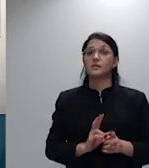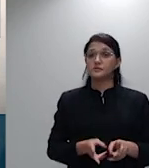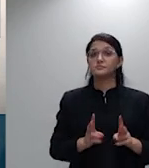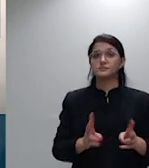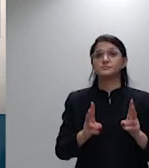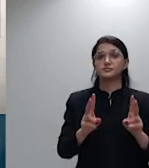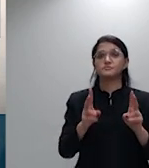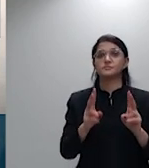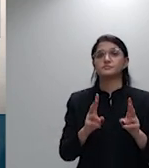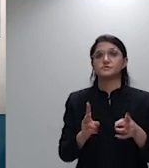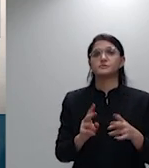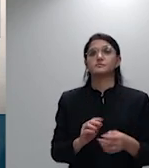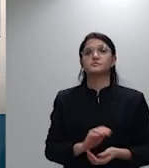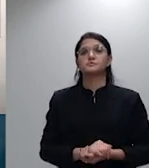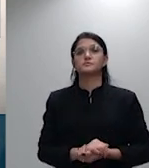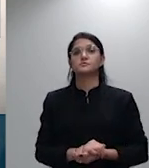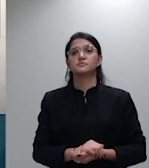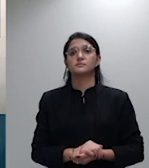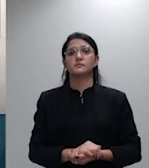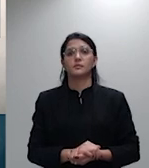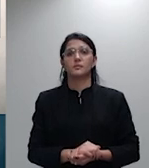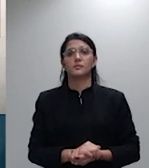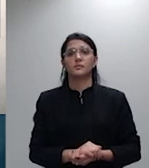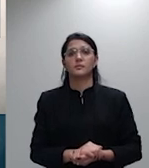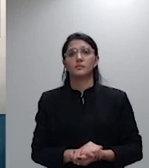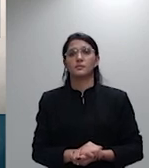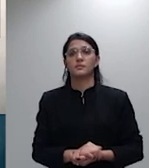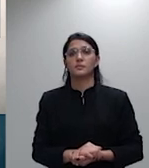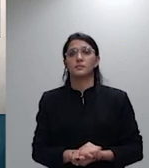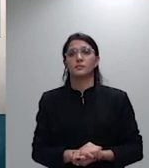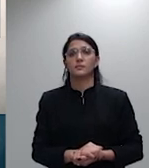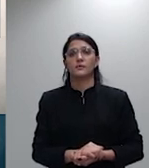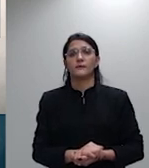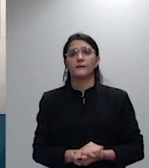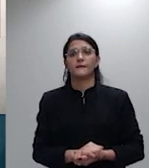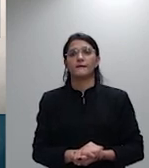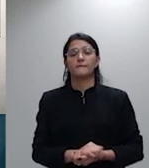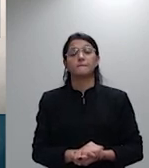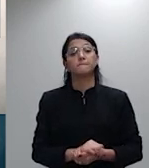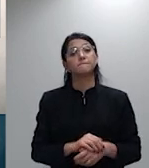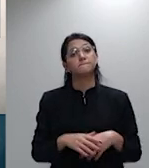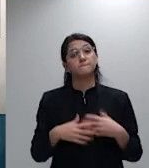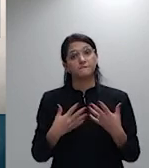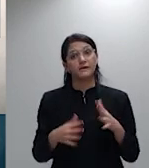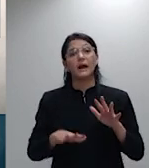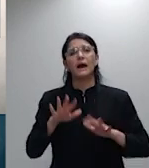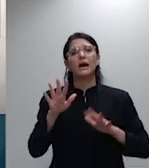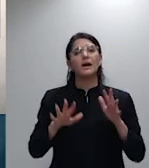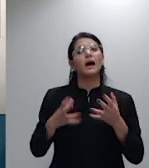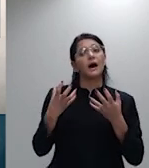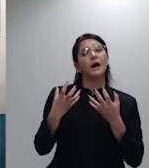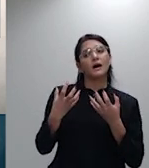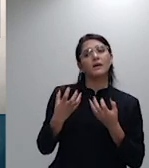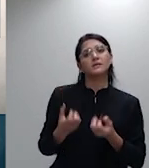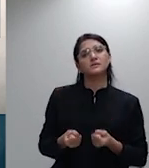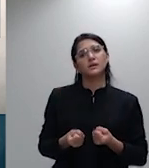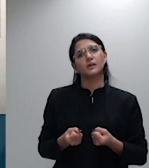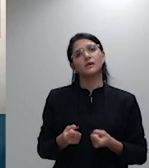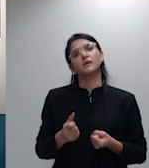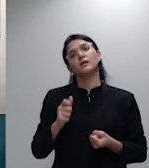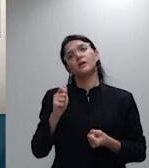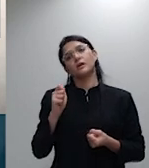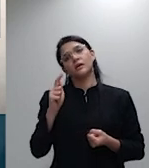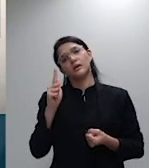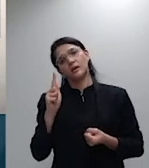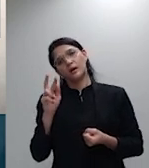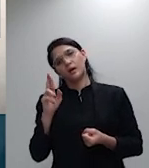mesmo que se admita no agravo que seja enfrentada a questão de mérito